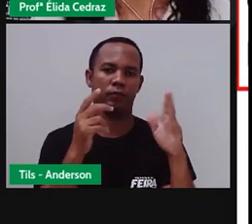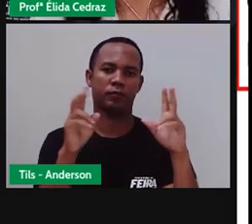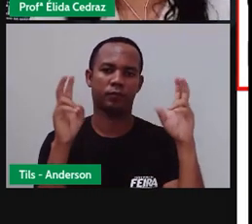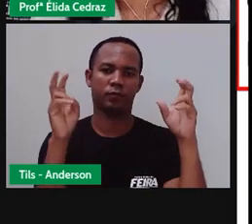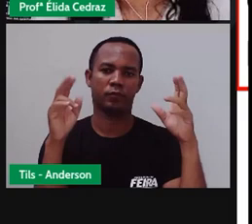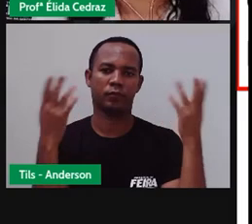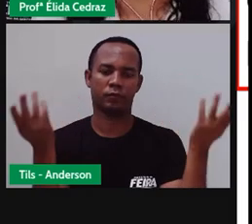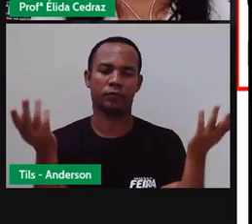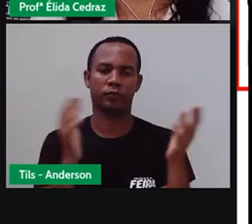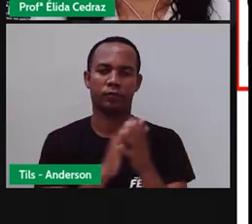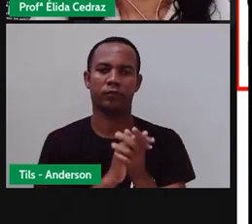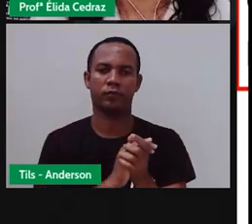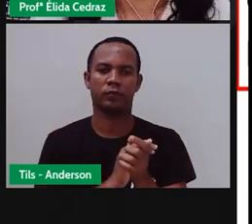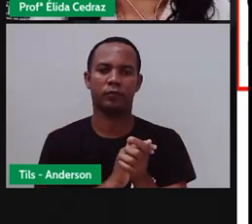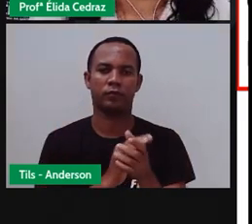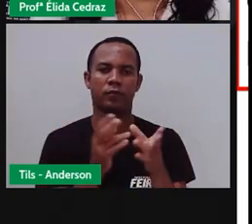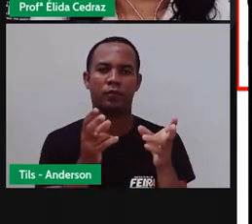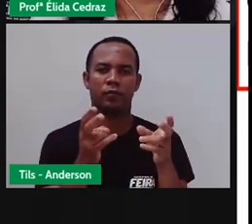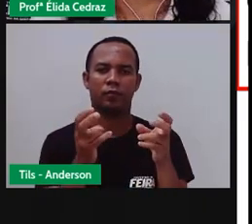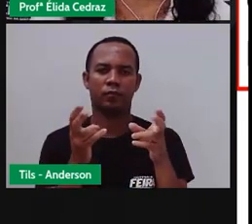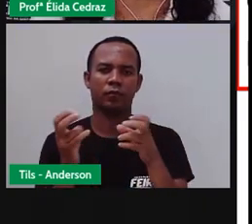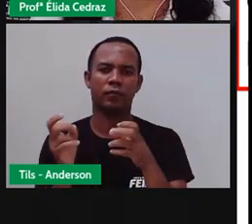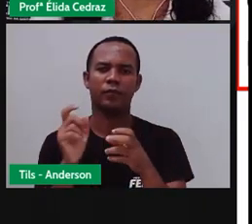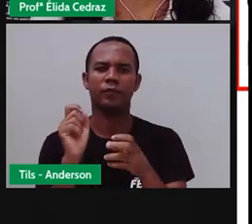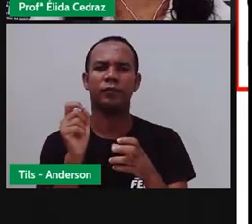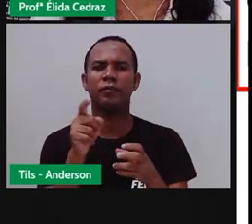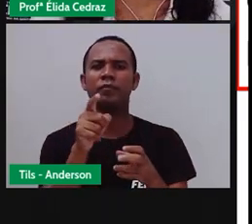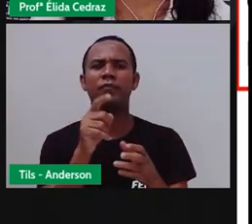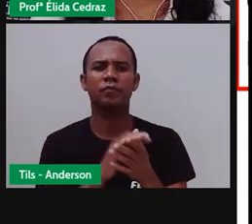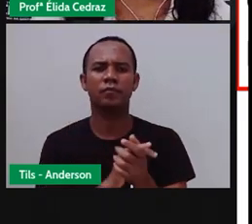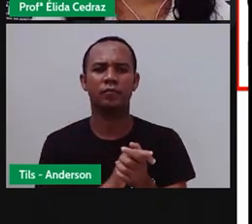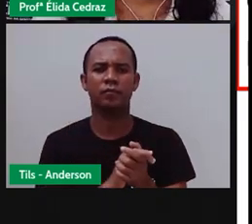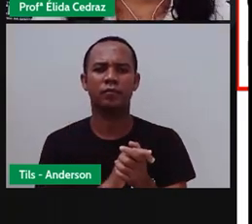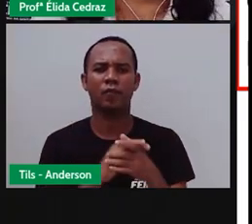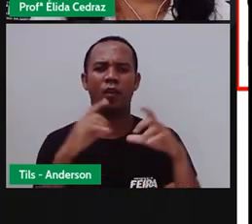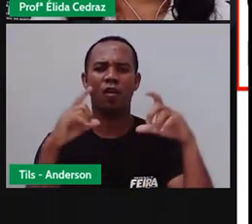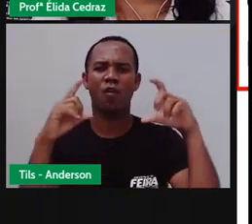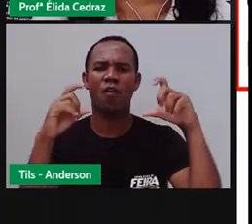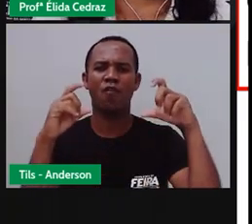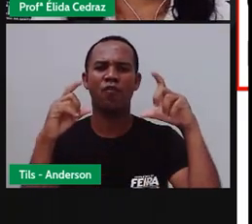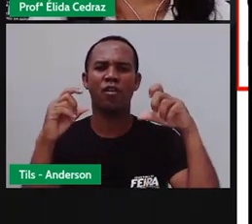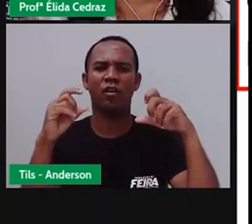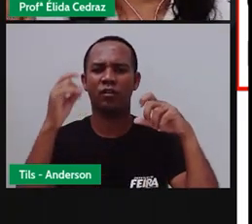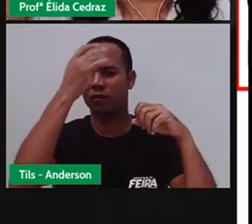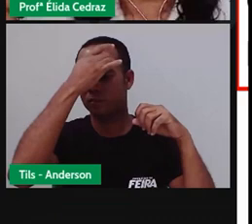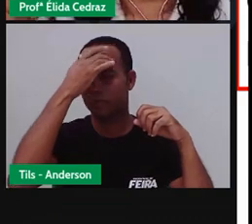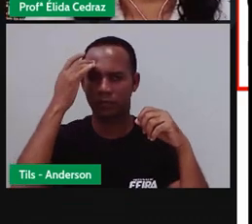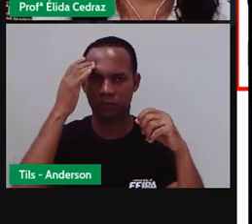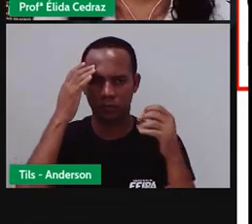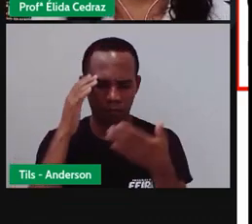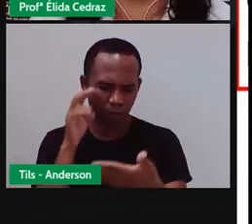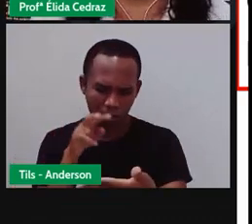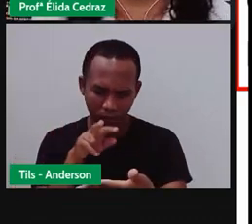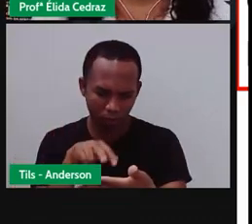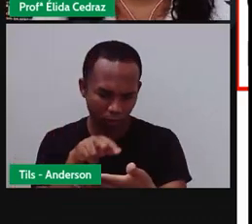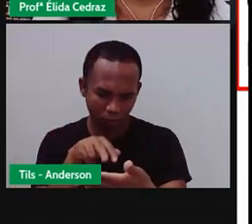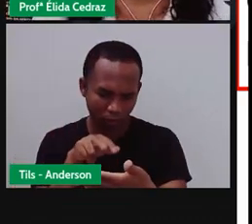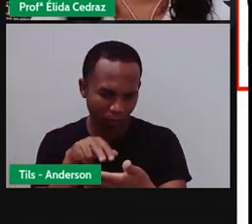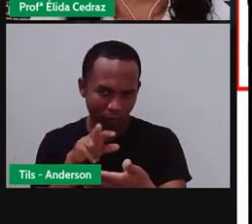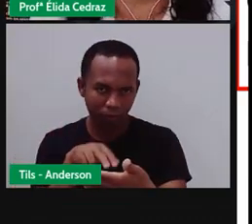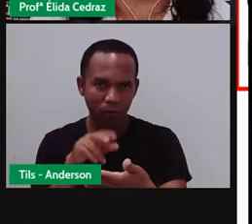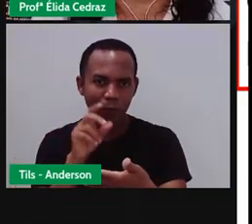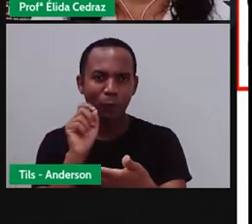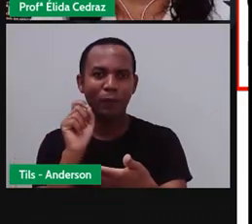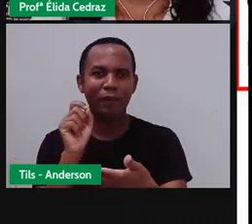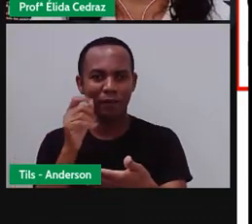e eu quero que você observe essas imagens. O que essas pessoas estão fazendo? Escreve aí no bate-papo o você